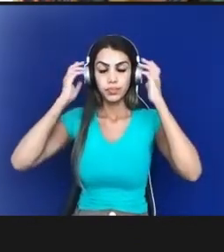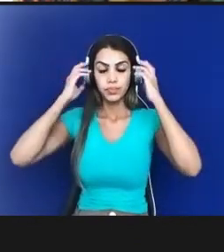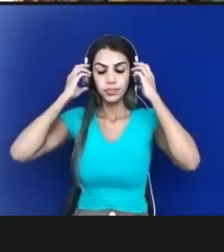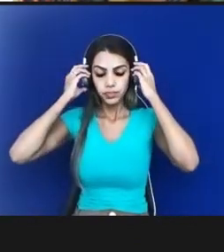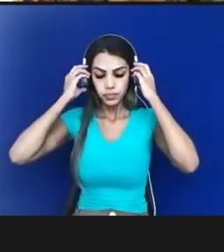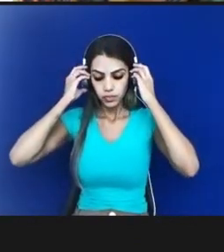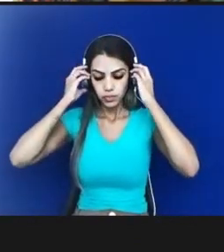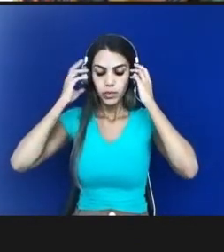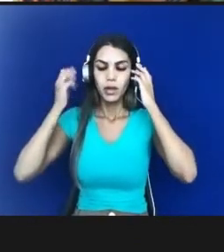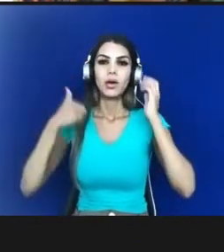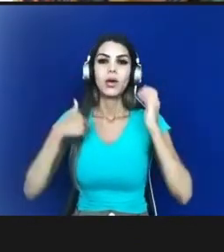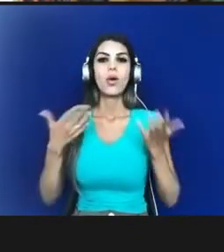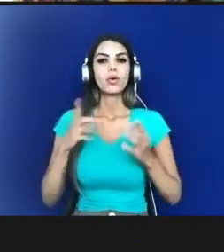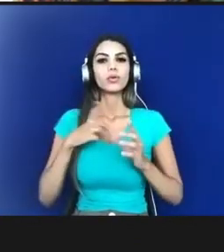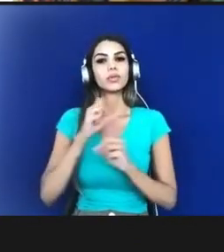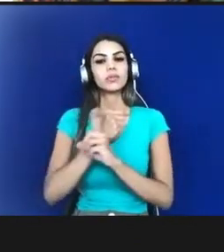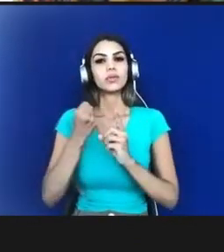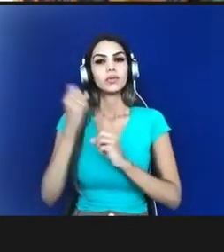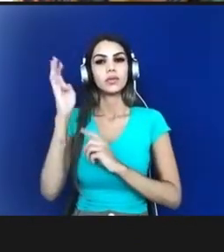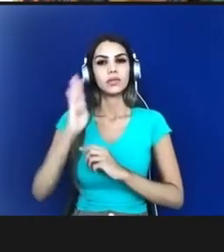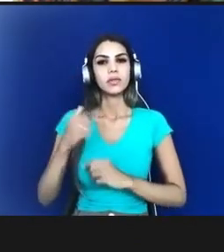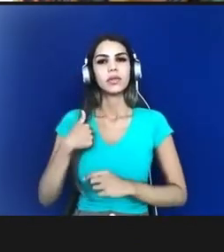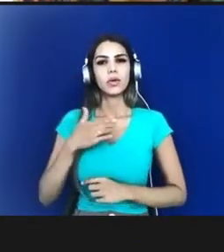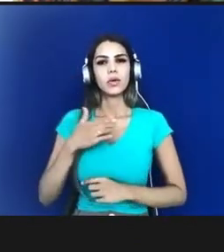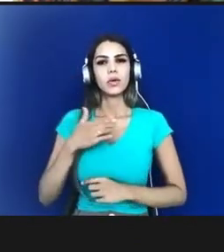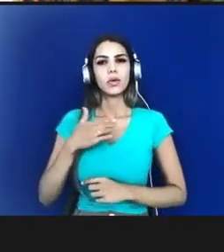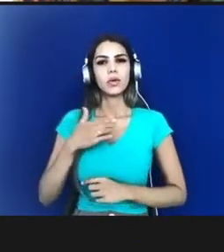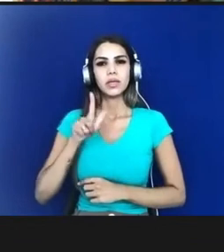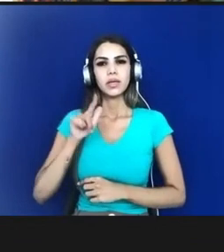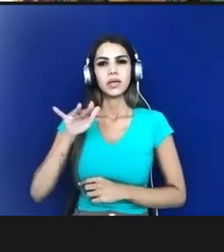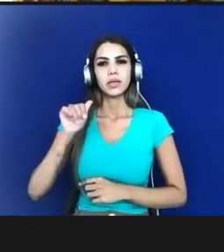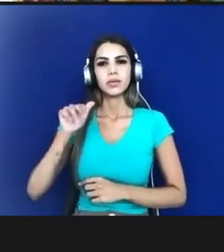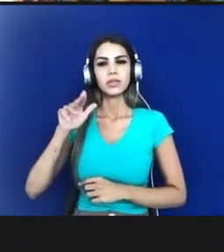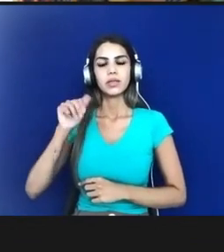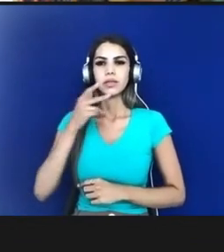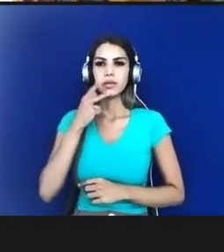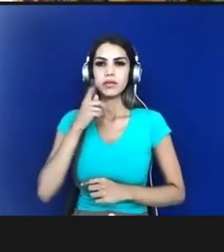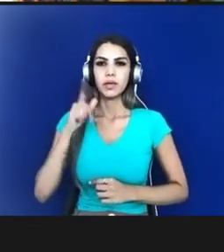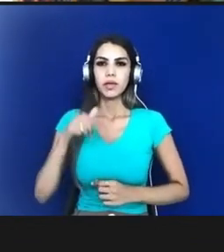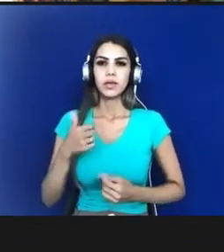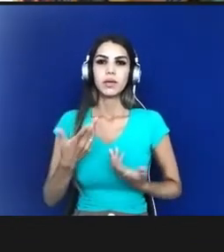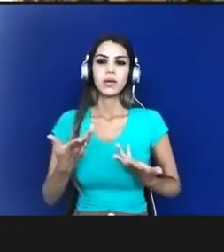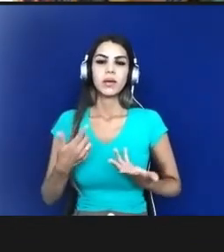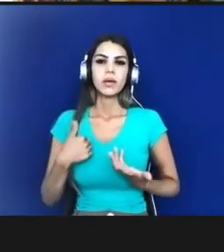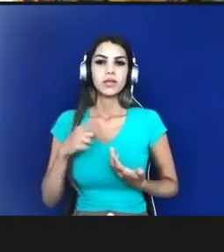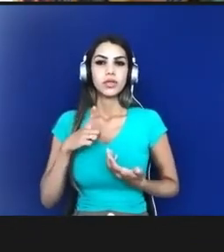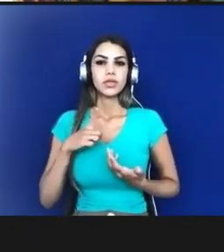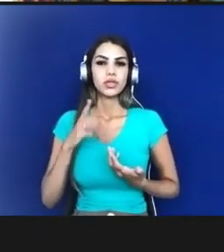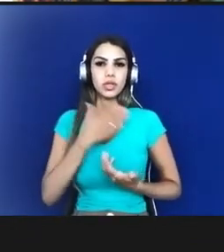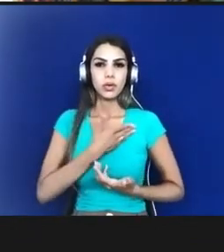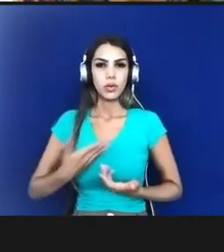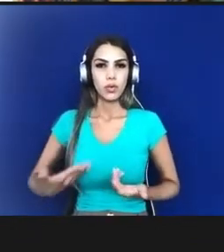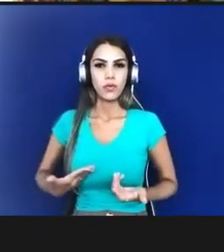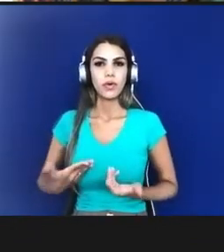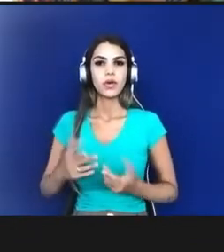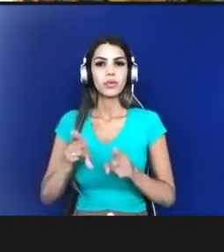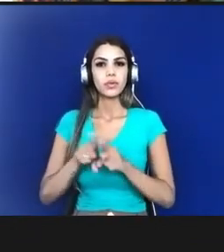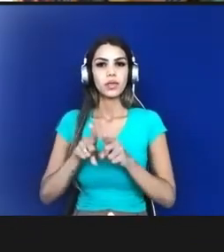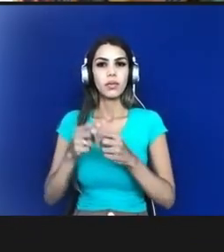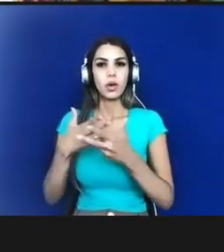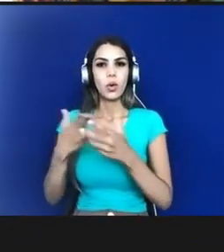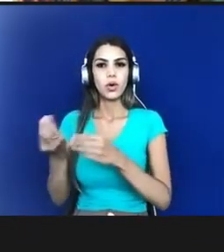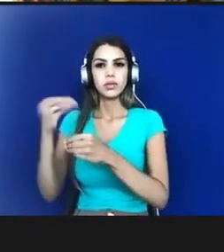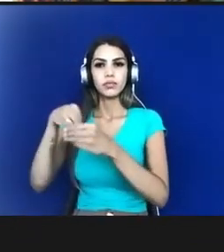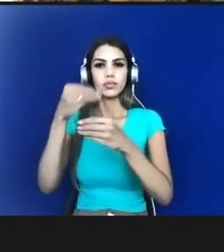né que não é só o governo mas nós temos os vários as várias composições da nossa sociedade né